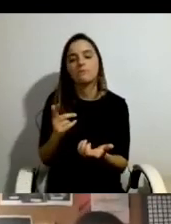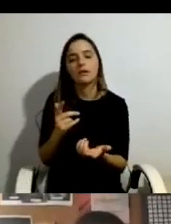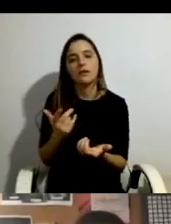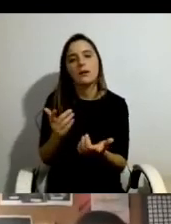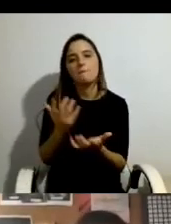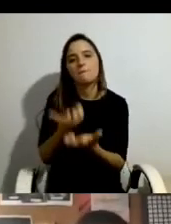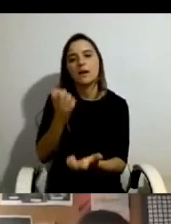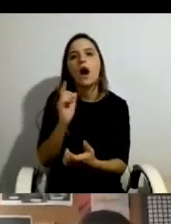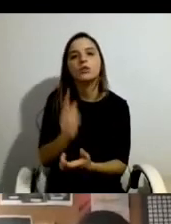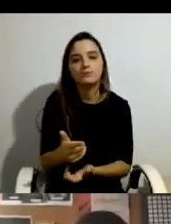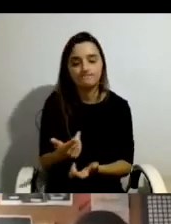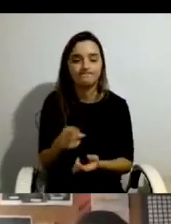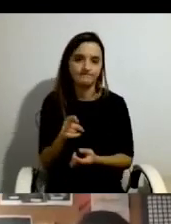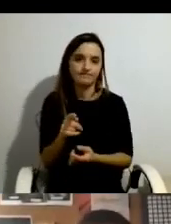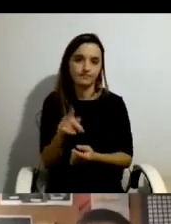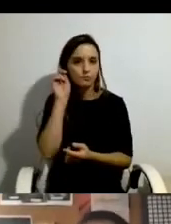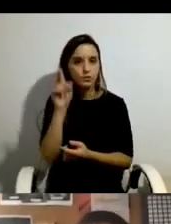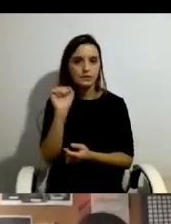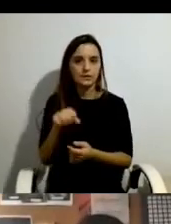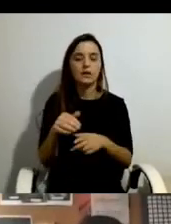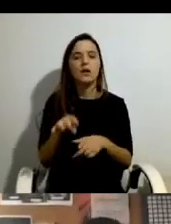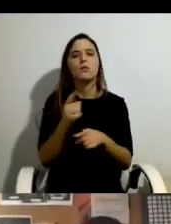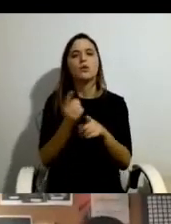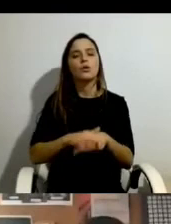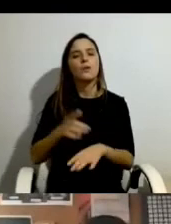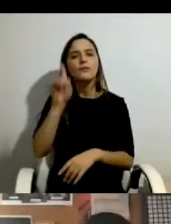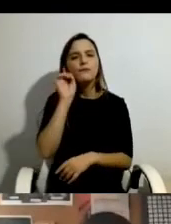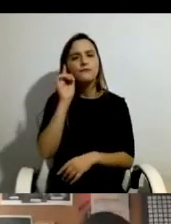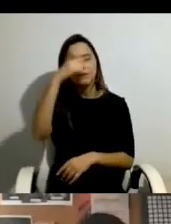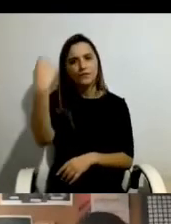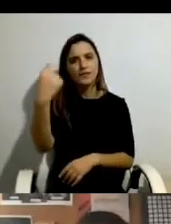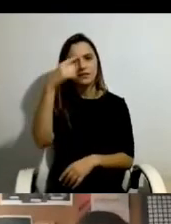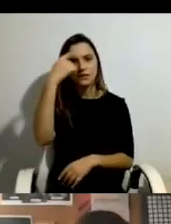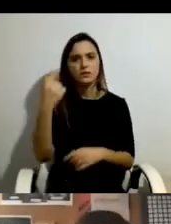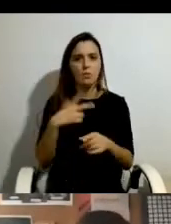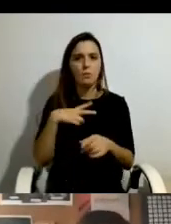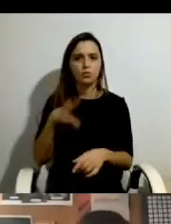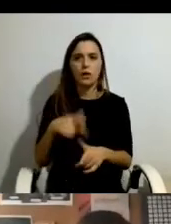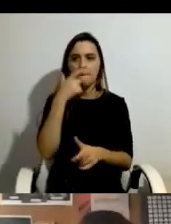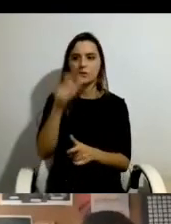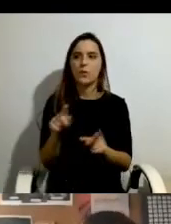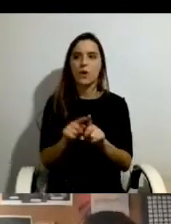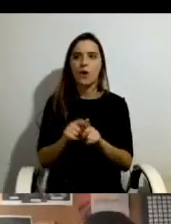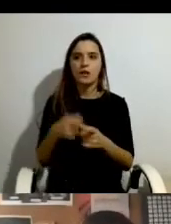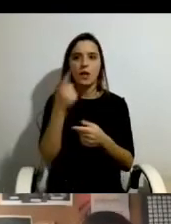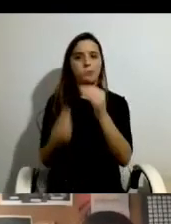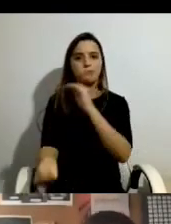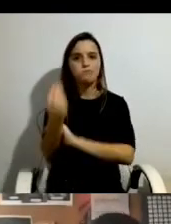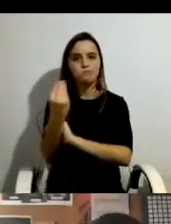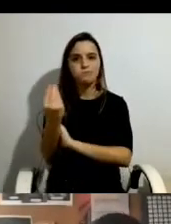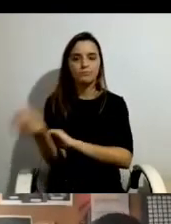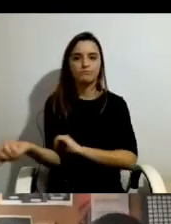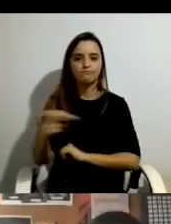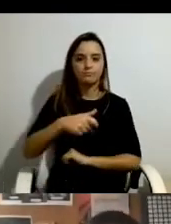de que, como diz aqui, é muito difícil em Portugal meter uma pessoa estranha na dinâmica familiar e, portanto, muitas